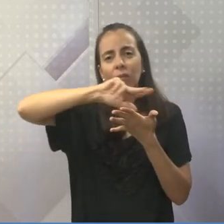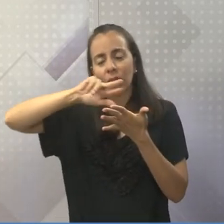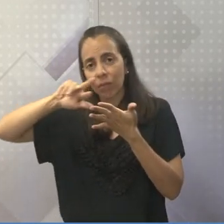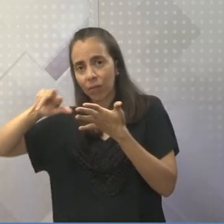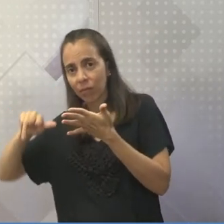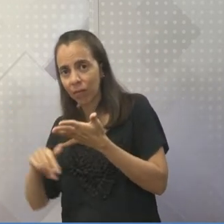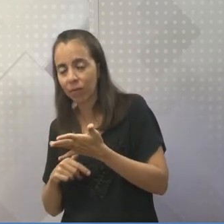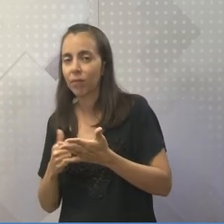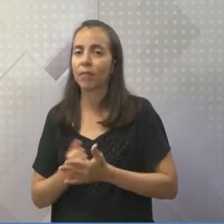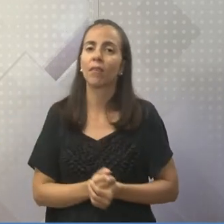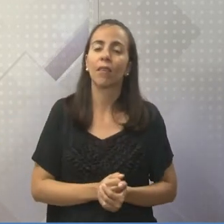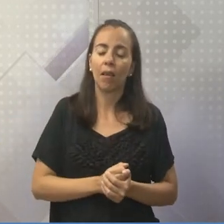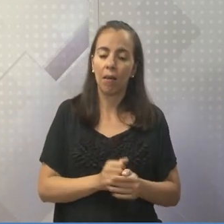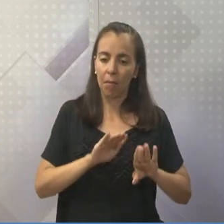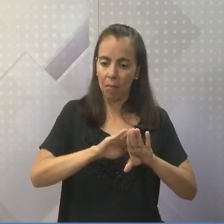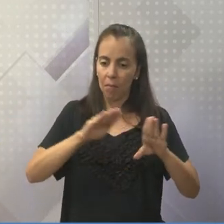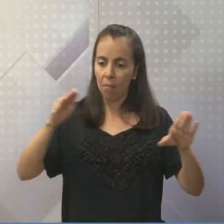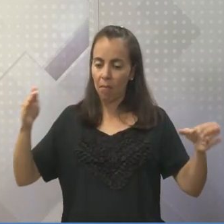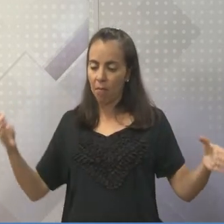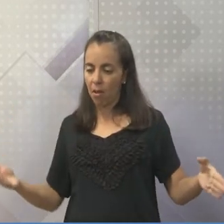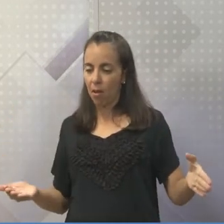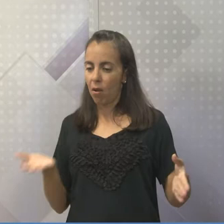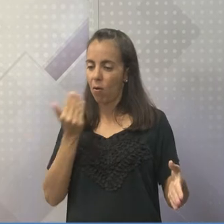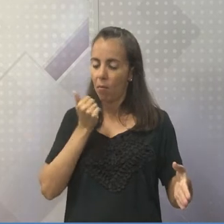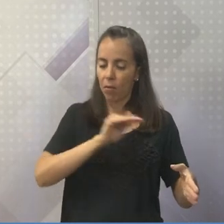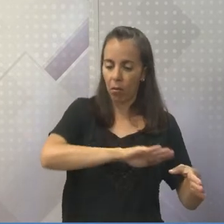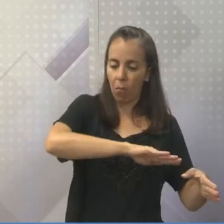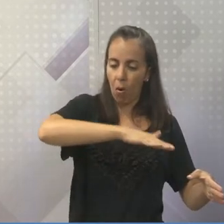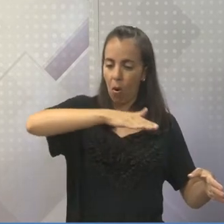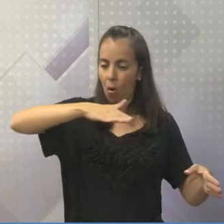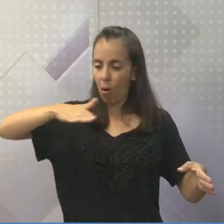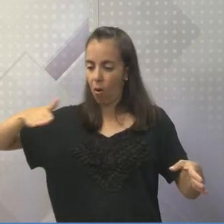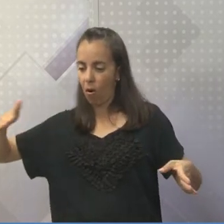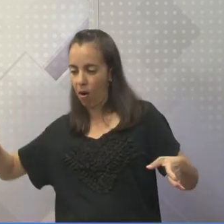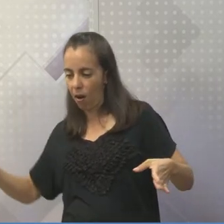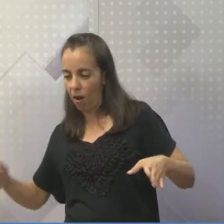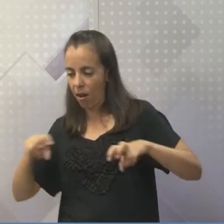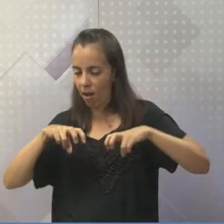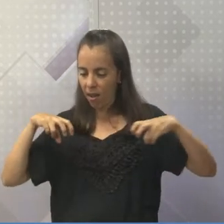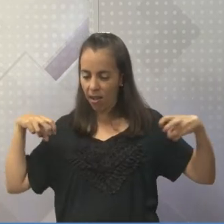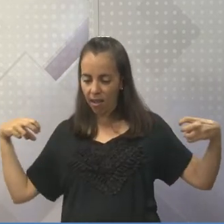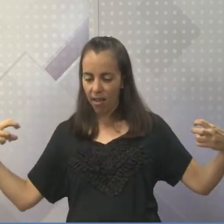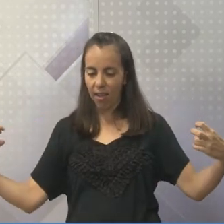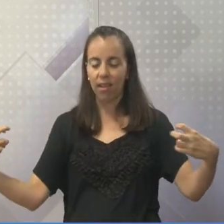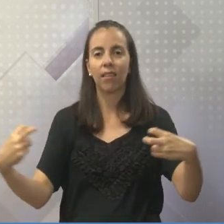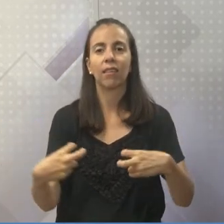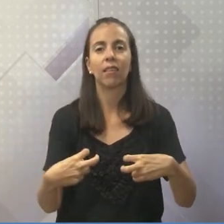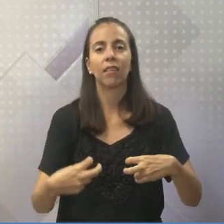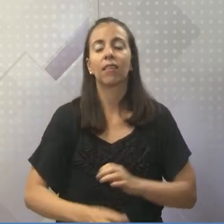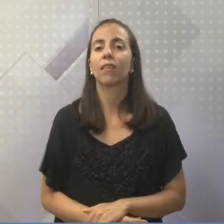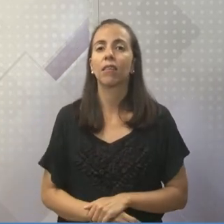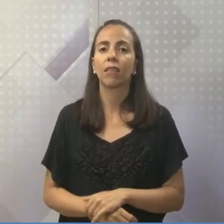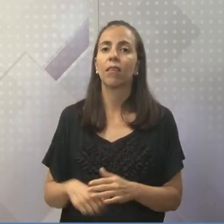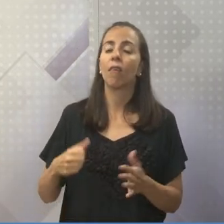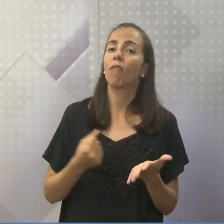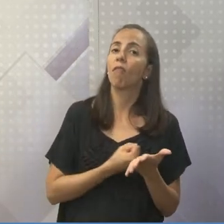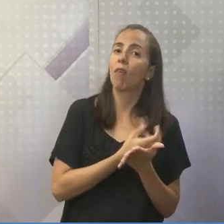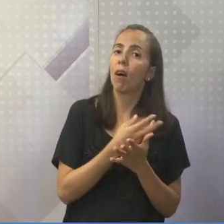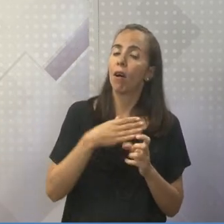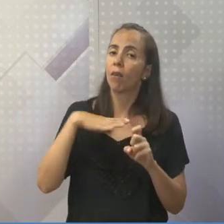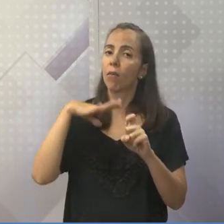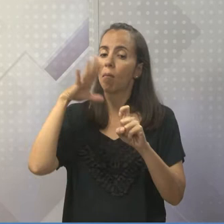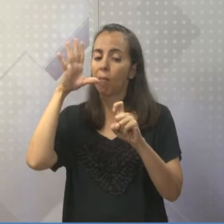cercada de uma mesa esparta, né? Uma ceia bonita, presentes. E tem, sim, muitos mitos